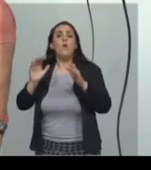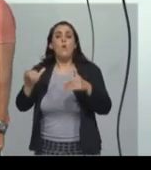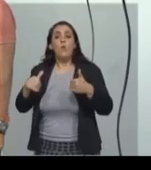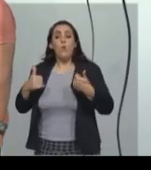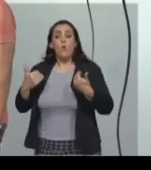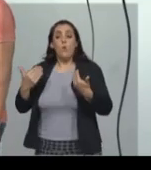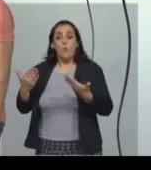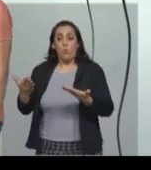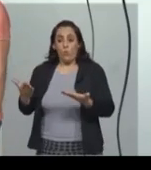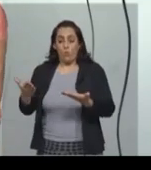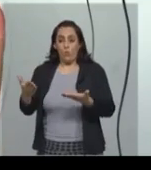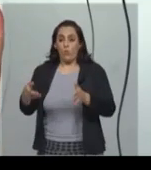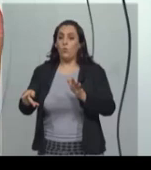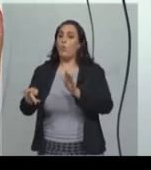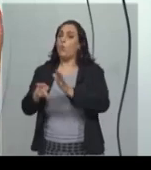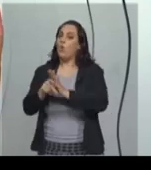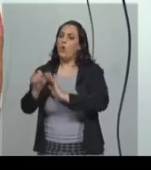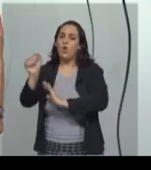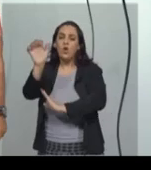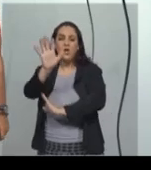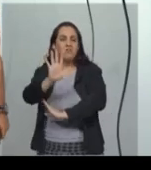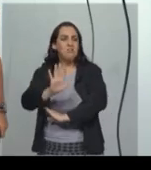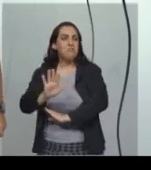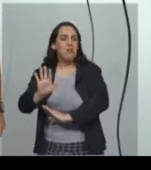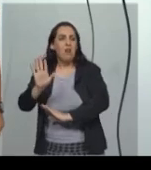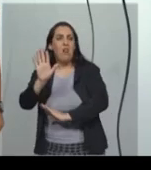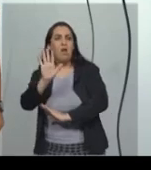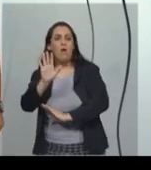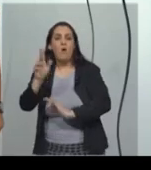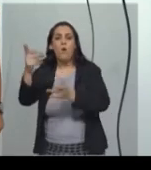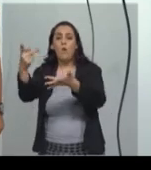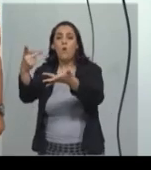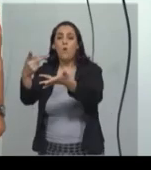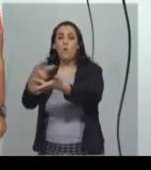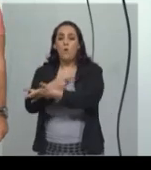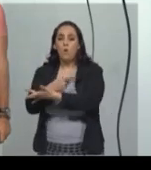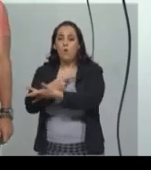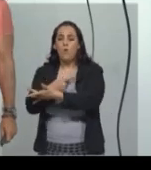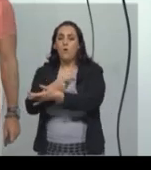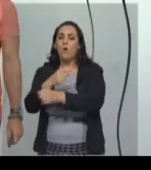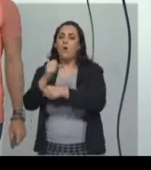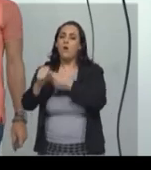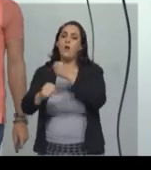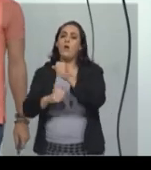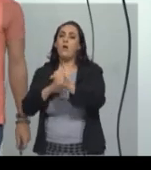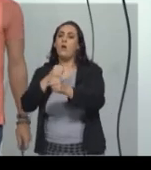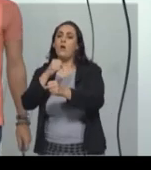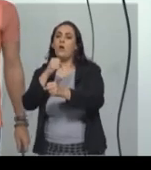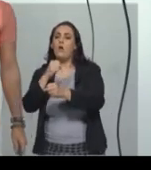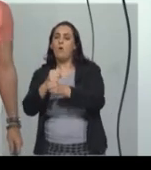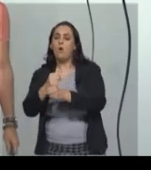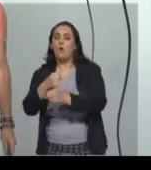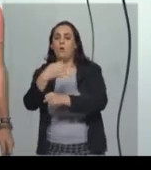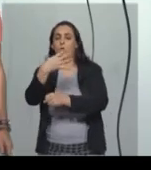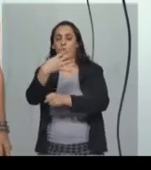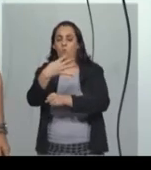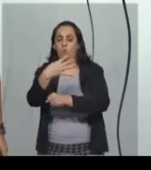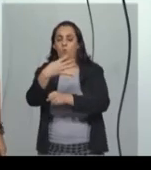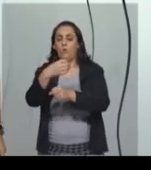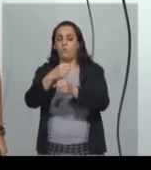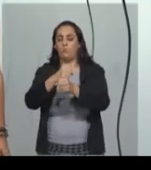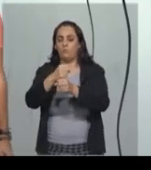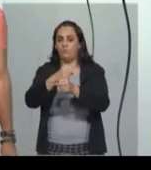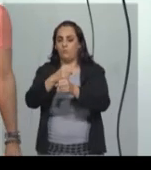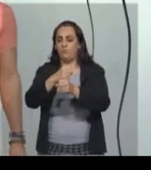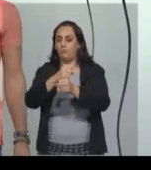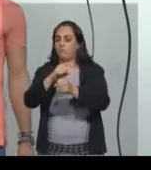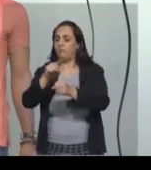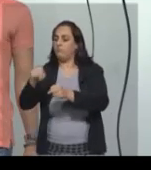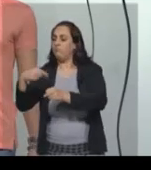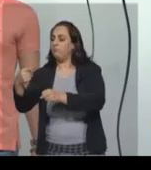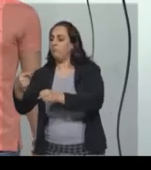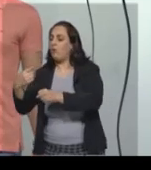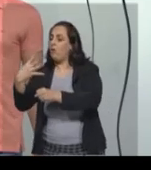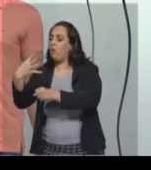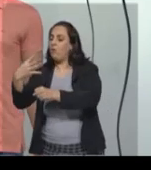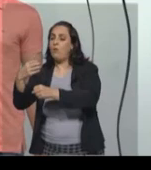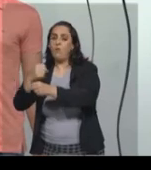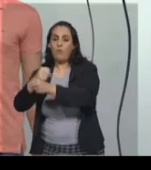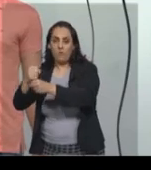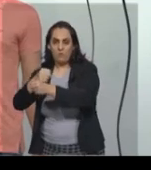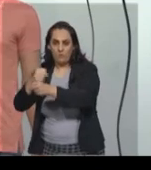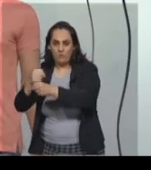Geralmente, as eleições municipais no Brasil ocorrem nos anos bissextos. De quatro em quatro anos, quando são anos bissextos, é